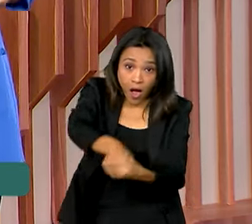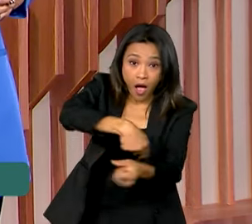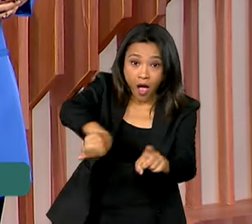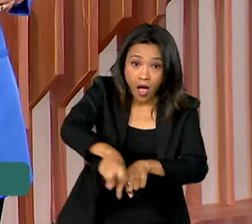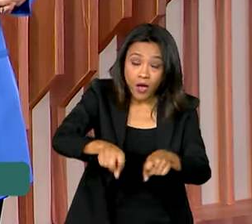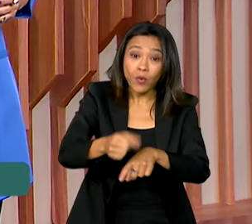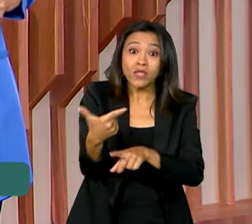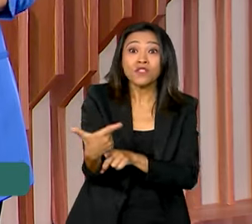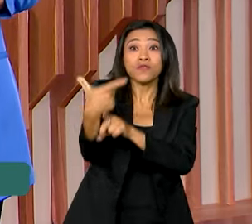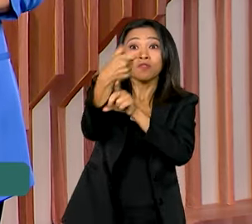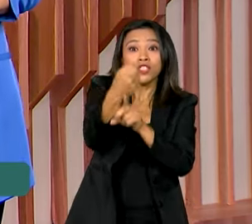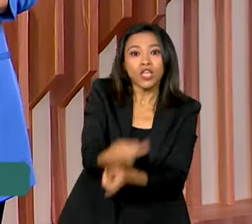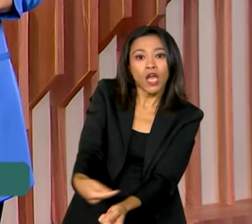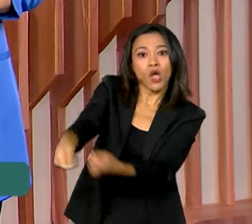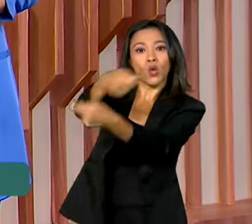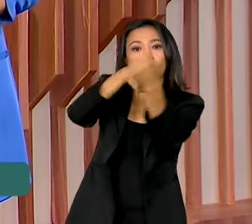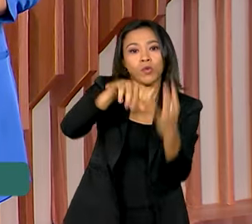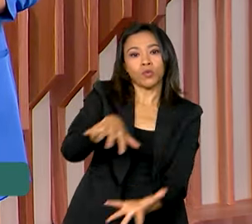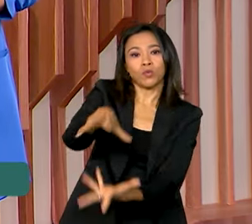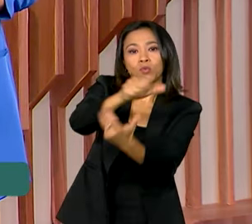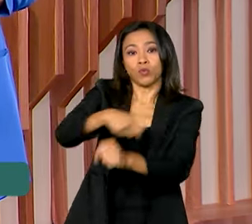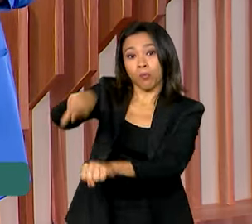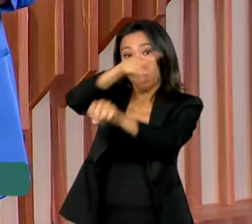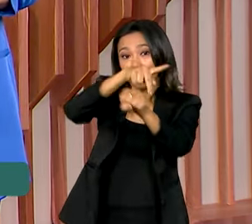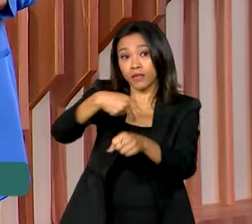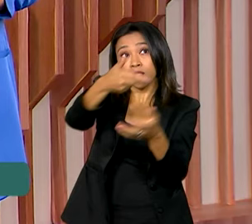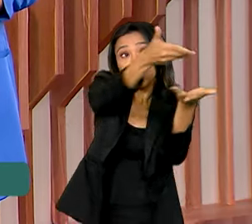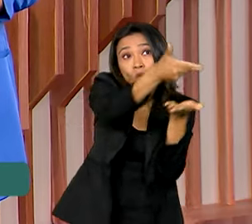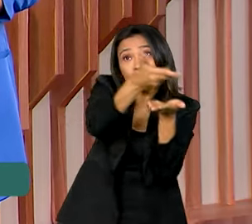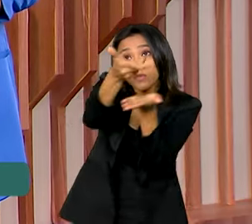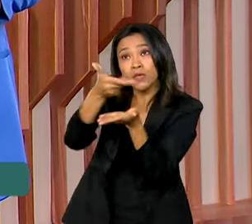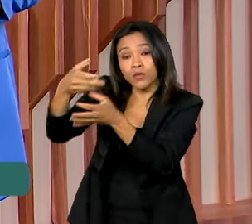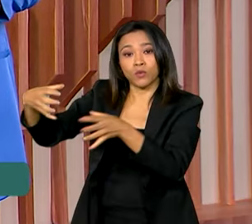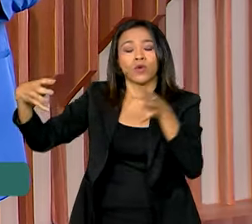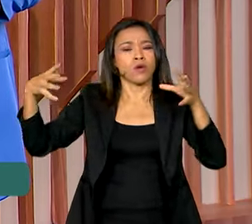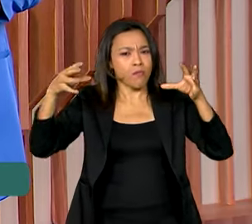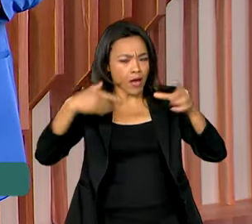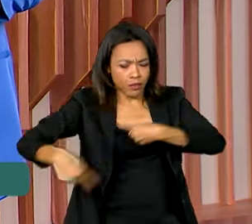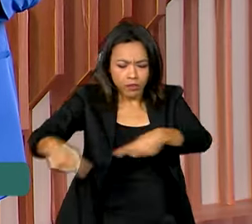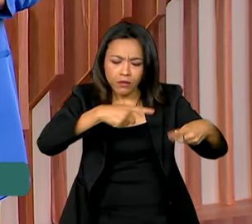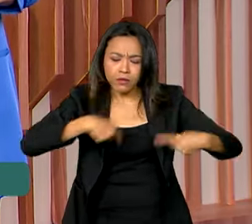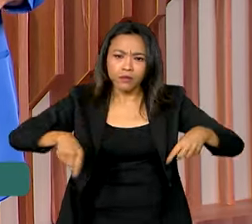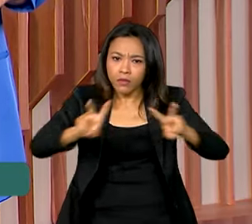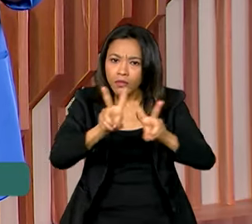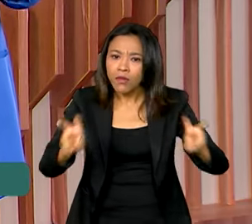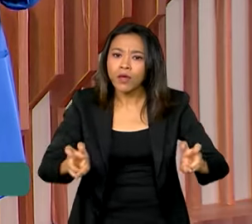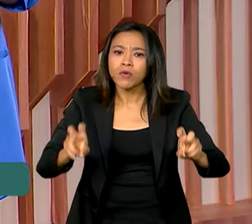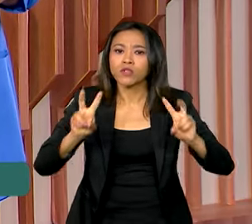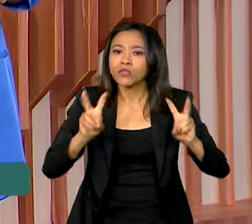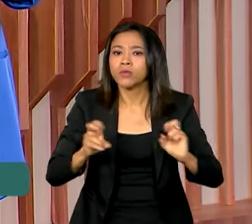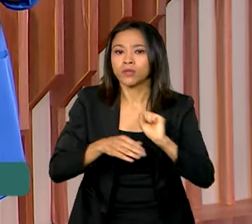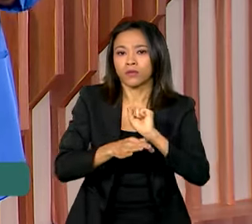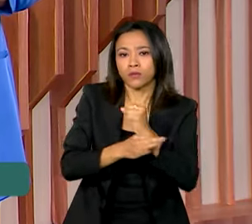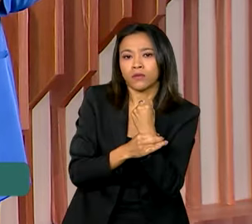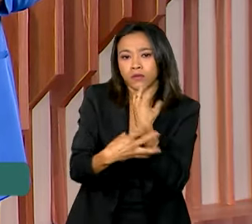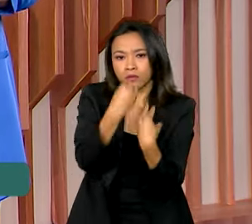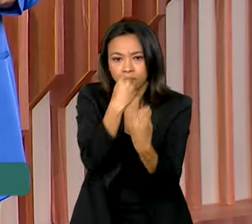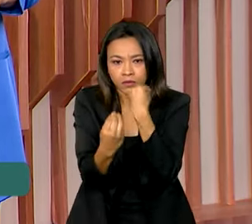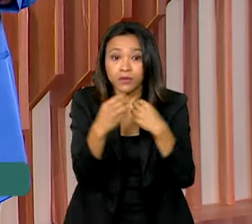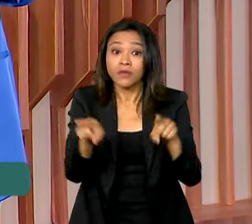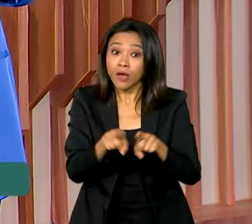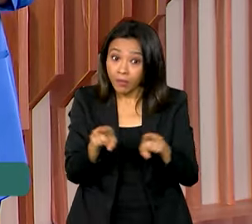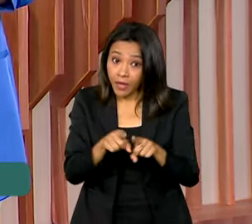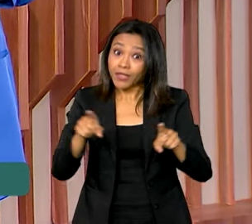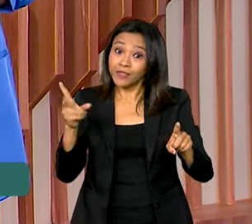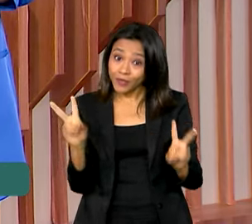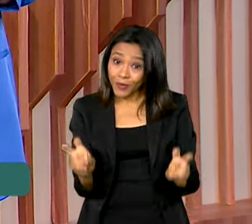50 delegações convidadas pelo Brasil para debater temas sobre segurança alimentar. Além da iniciativa global contra a